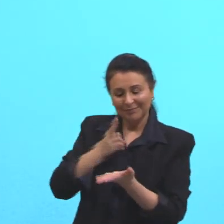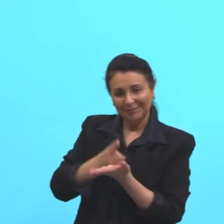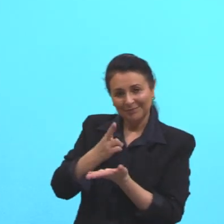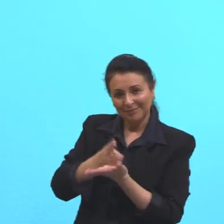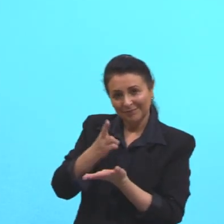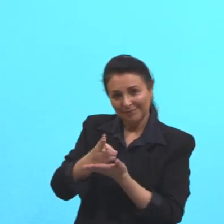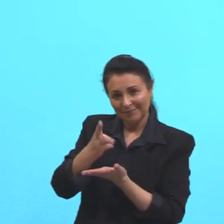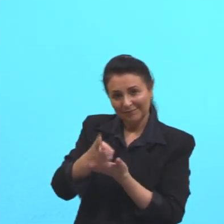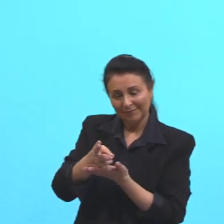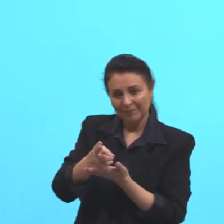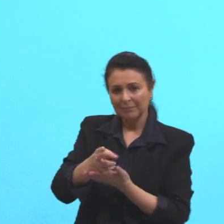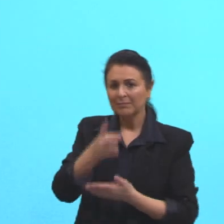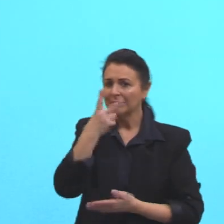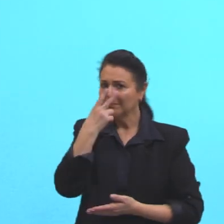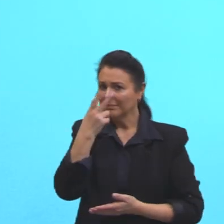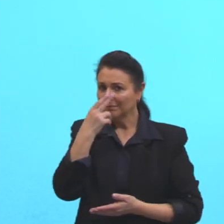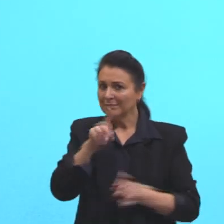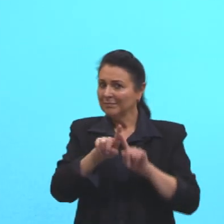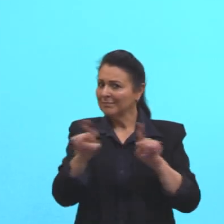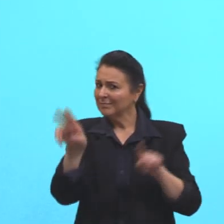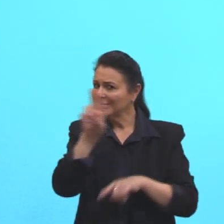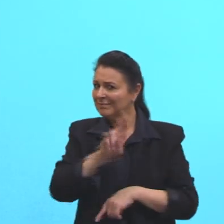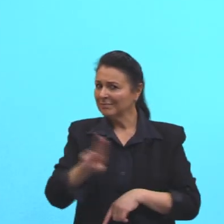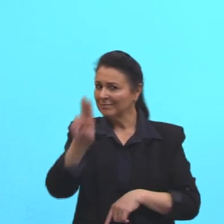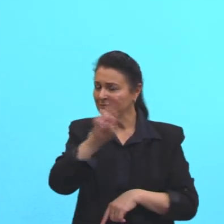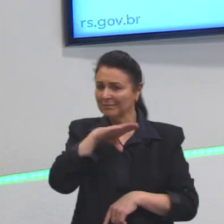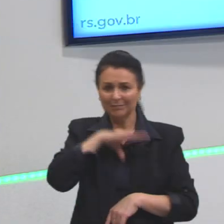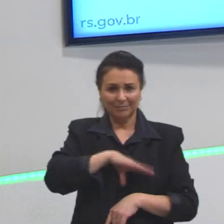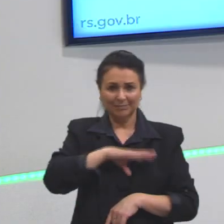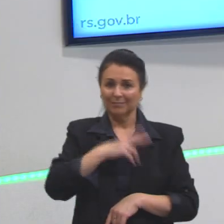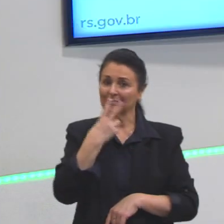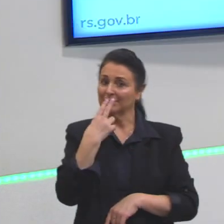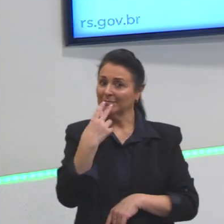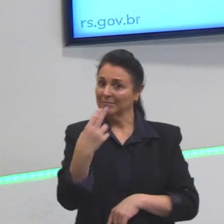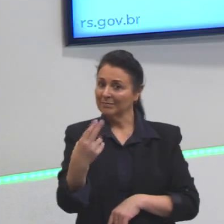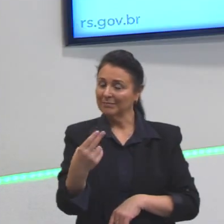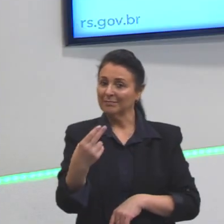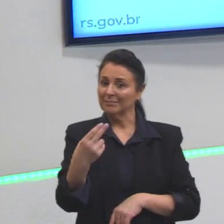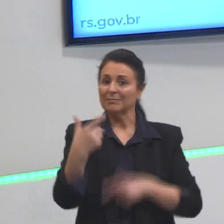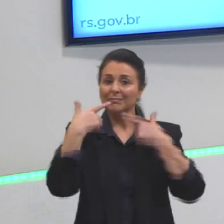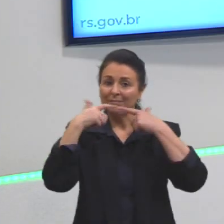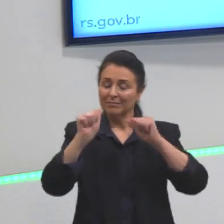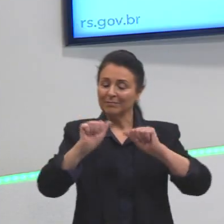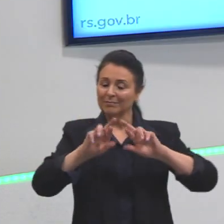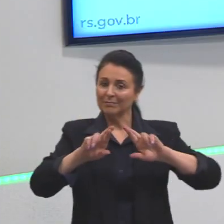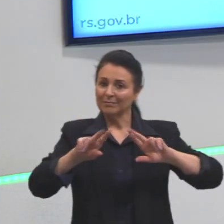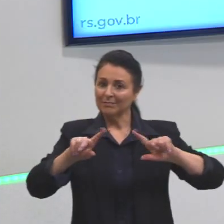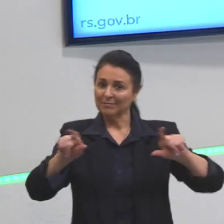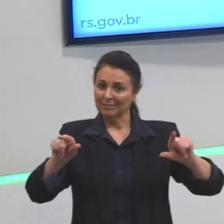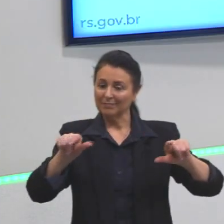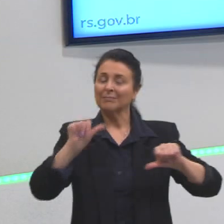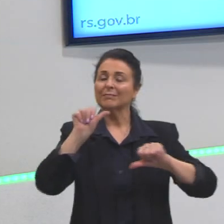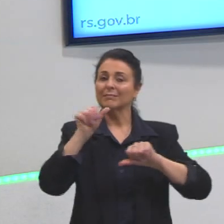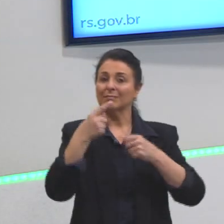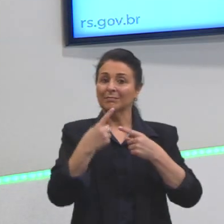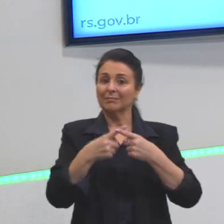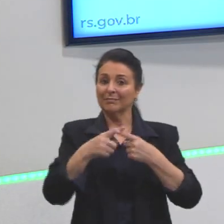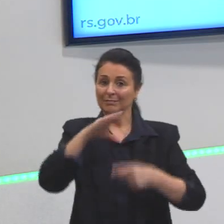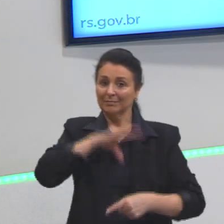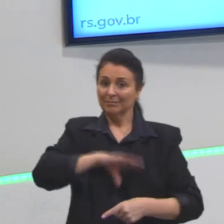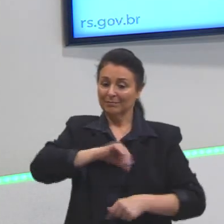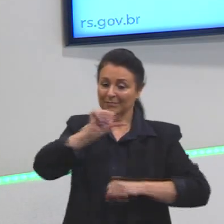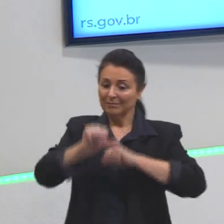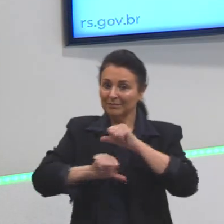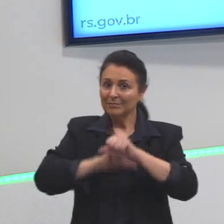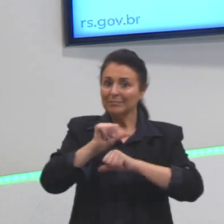parecido, mas não é o que nós usamos na língua portuguesa. O correto da língua portuguesa seria a modificação do verbo. Ele é um